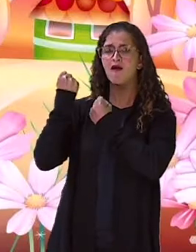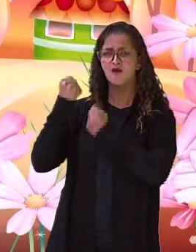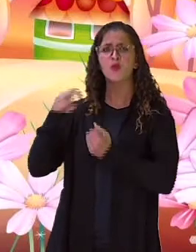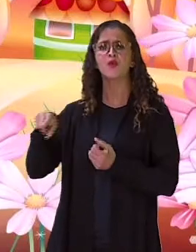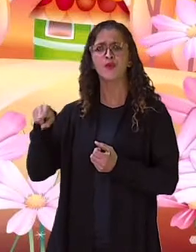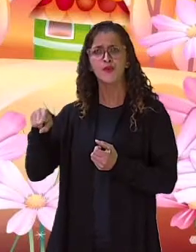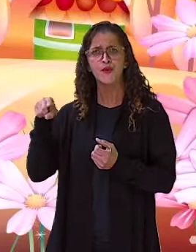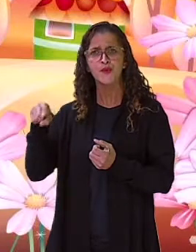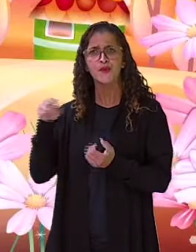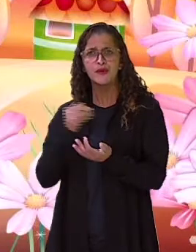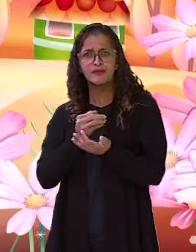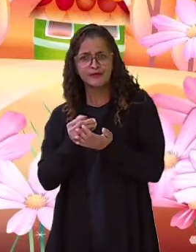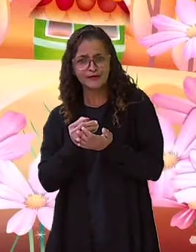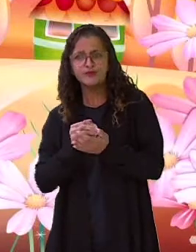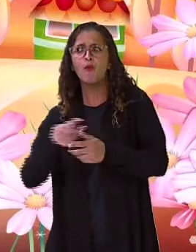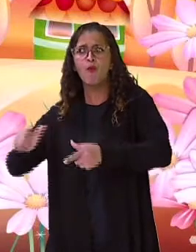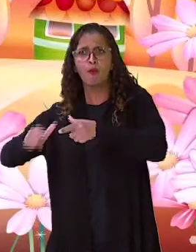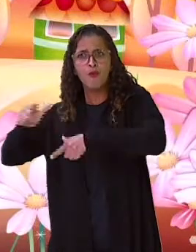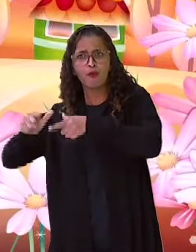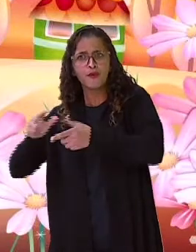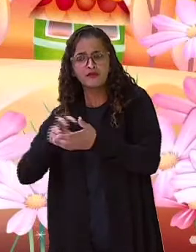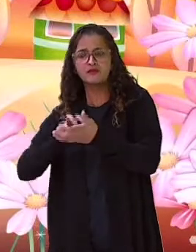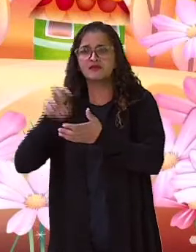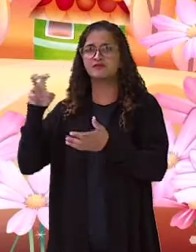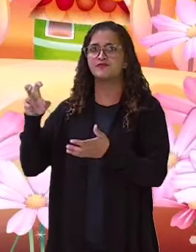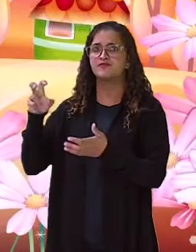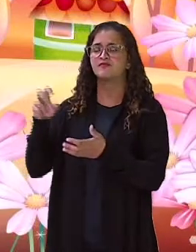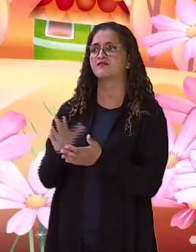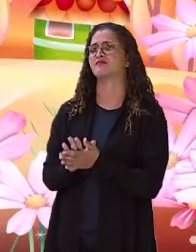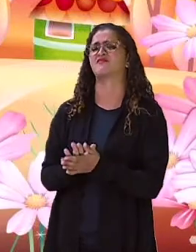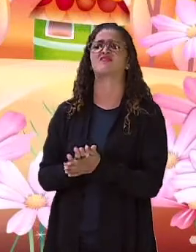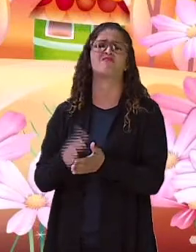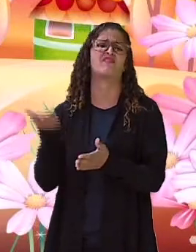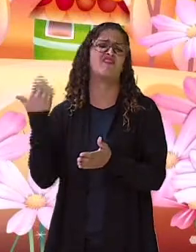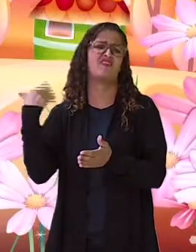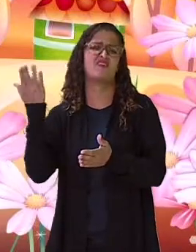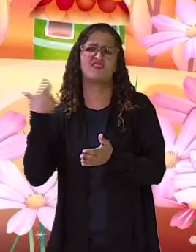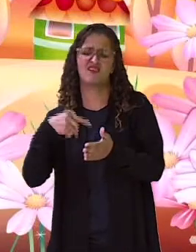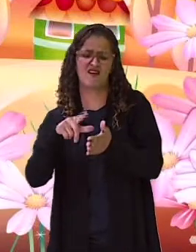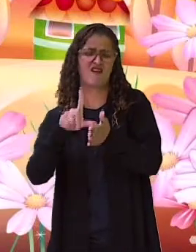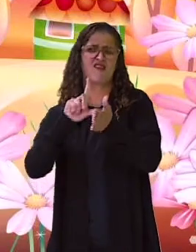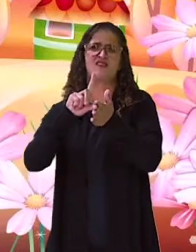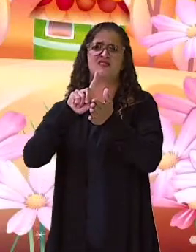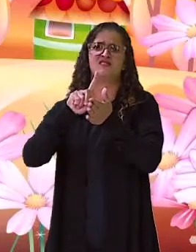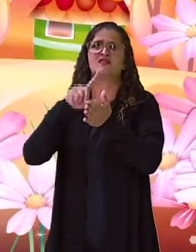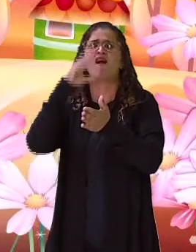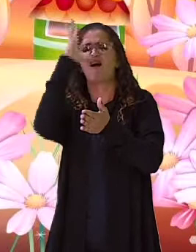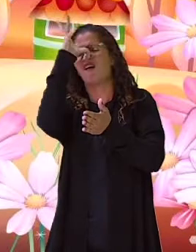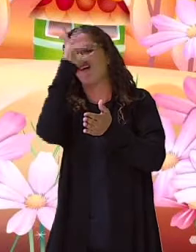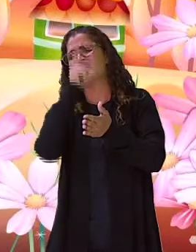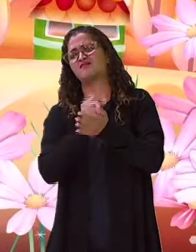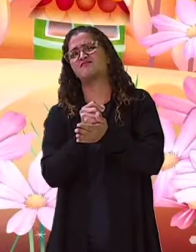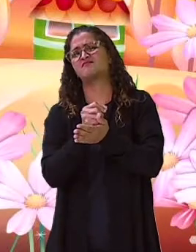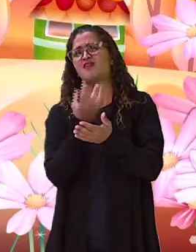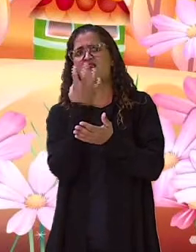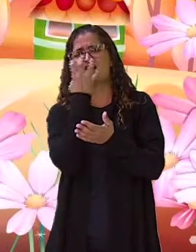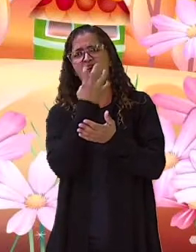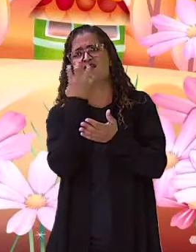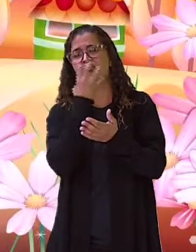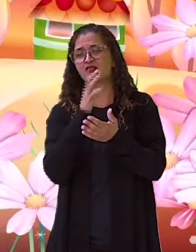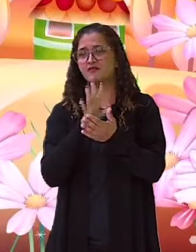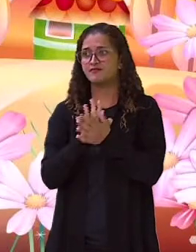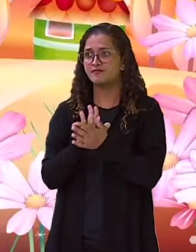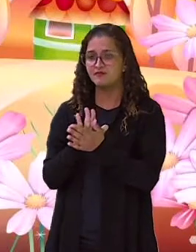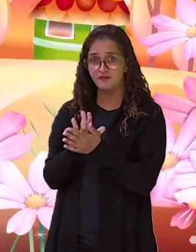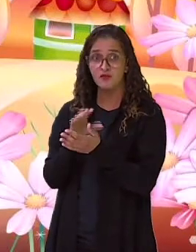cedo? Desde cedo. Desde antes do galo cantar. Respondeu o homem, meio desconfiado.